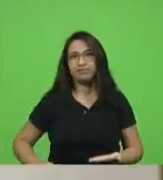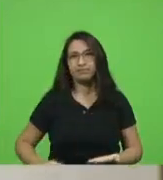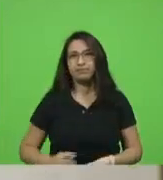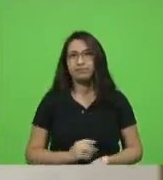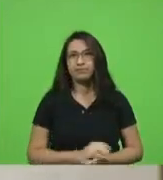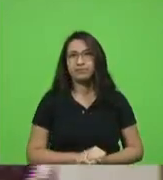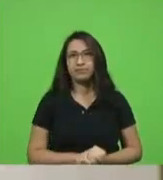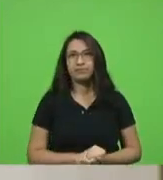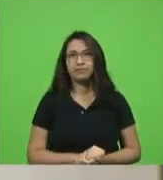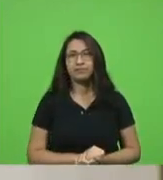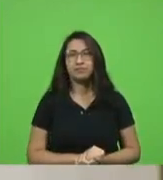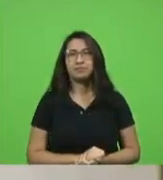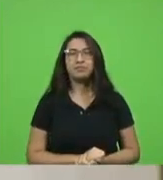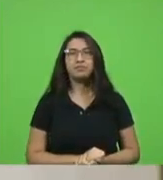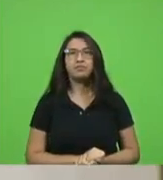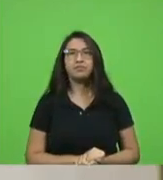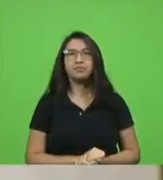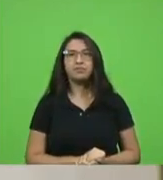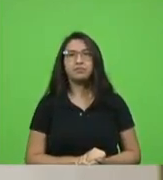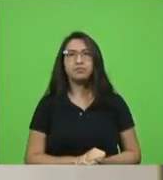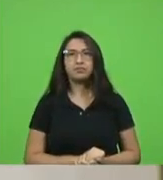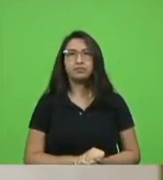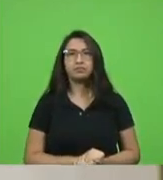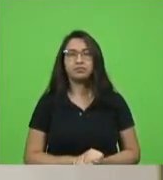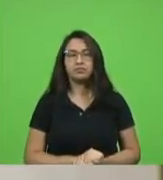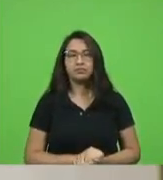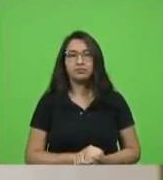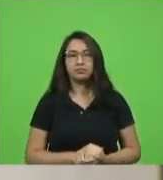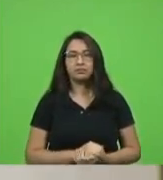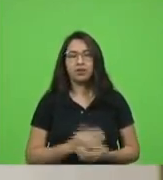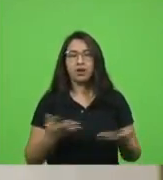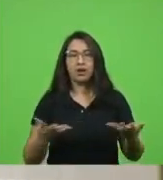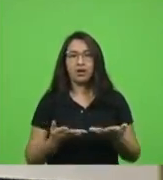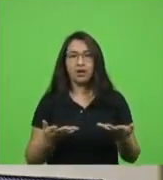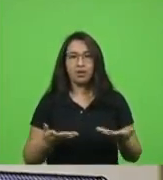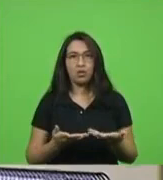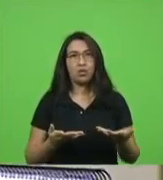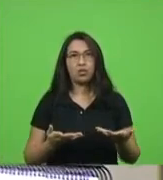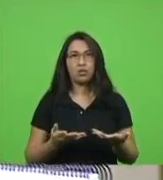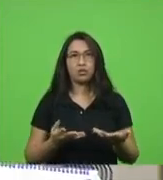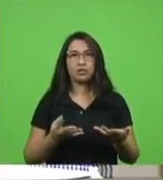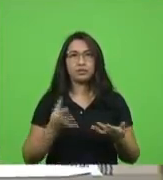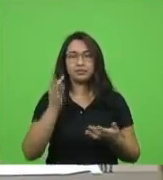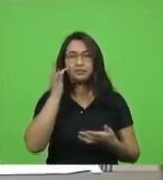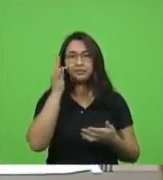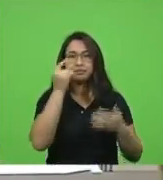obrigado deputado dando sequência o deputado Fabiano da Luz por 10 minutos